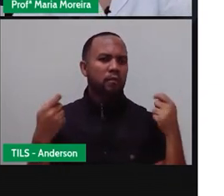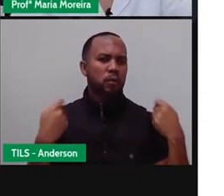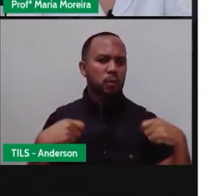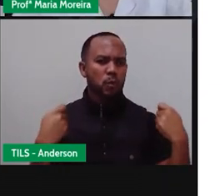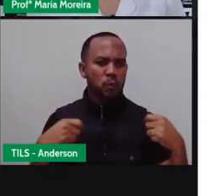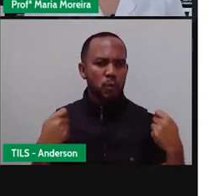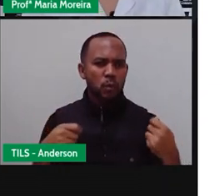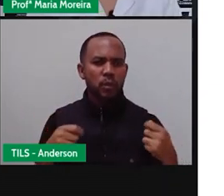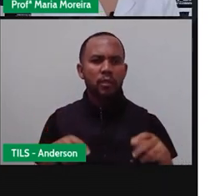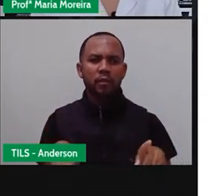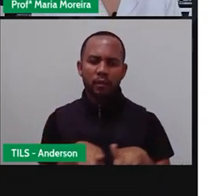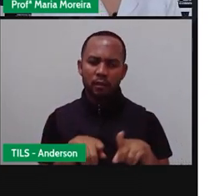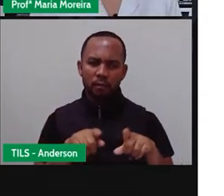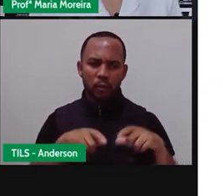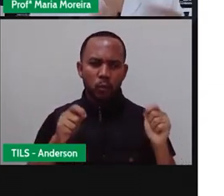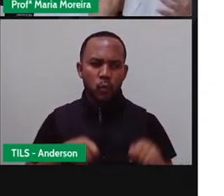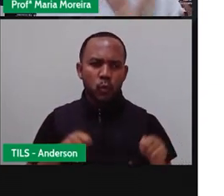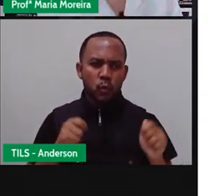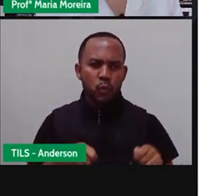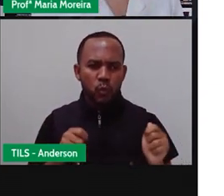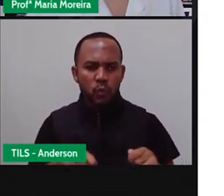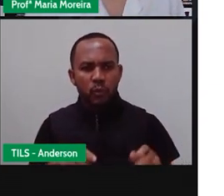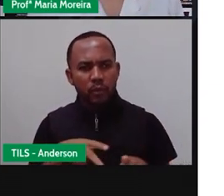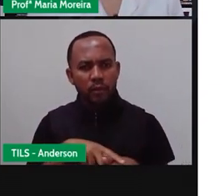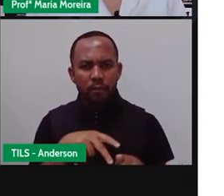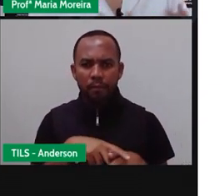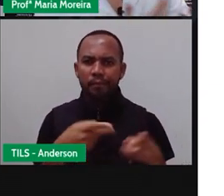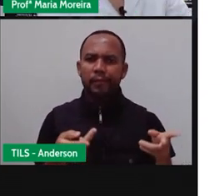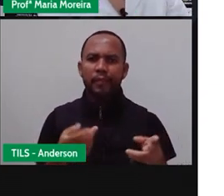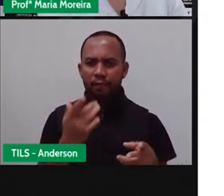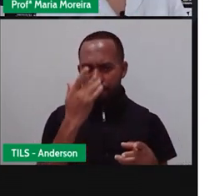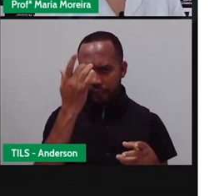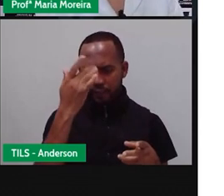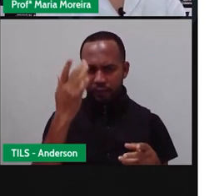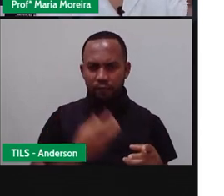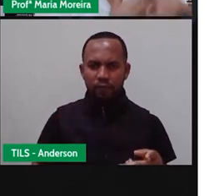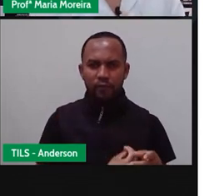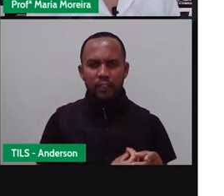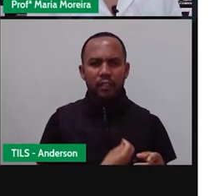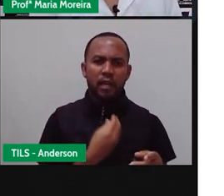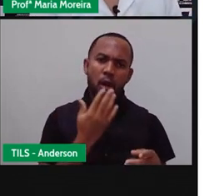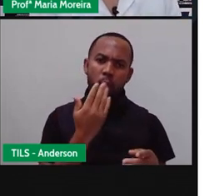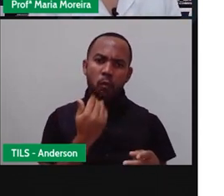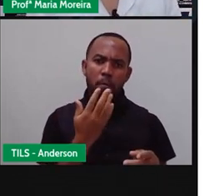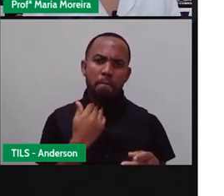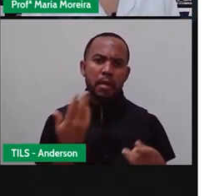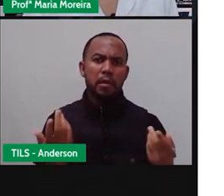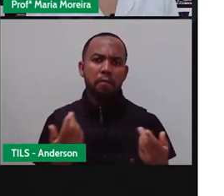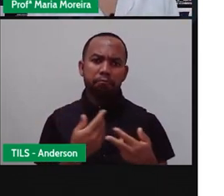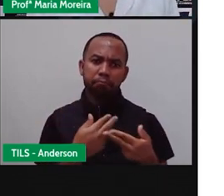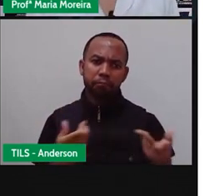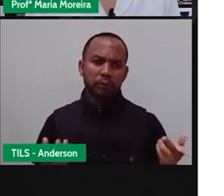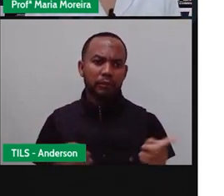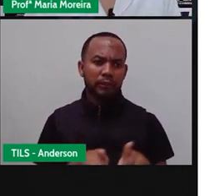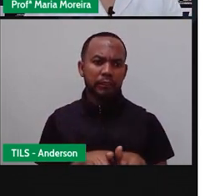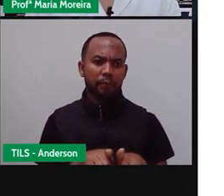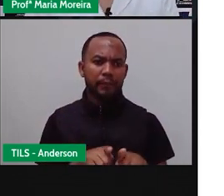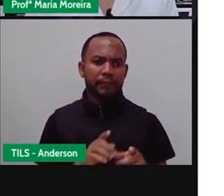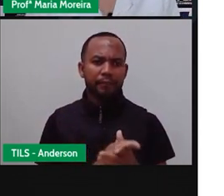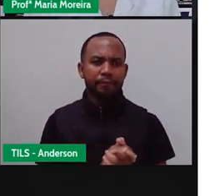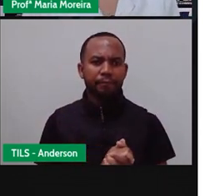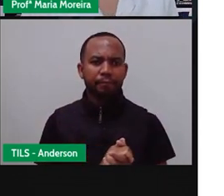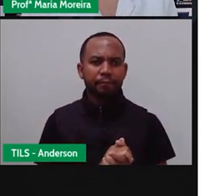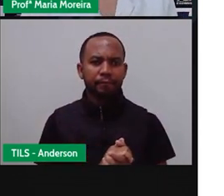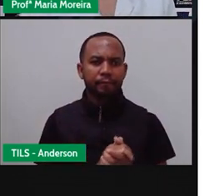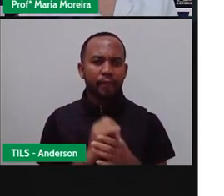facilitariam o quê? A vida do homem, seja na locomoção, seja na alimentação, né, com o abate desses animais, seja